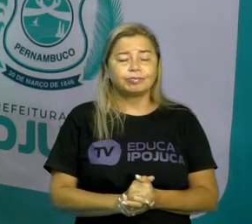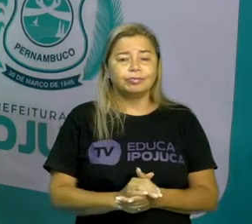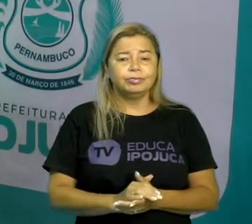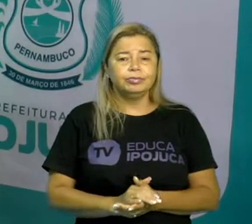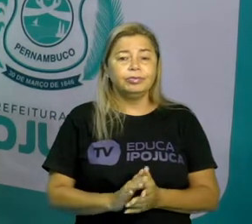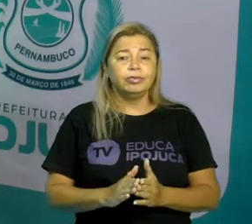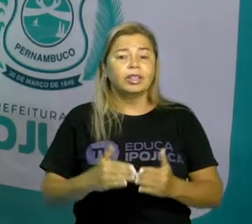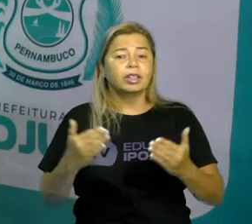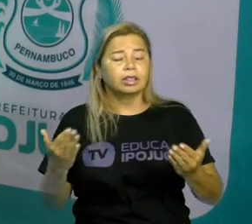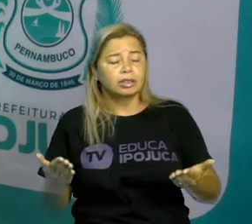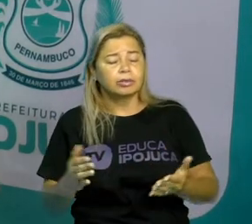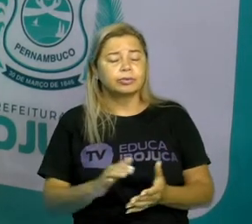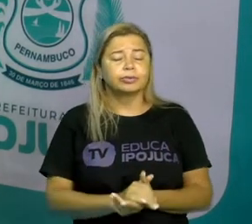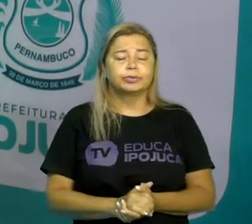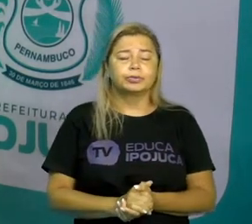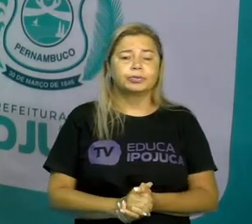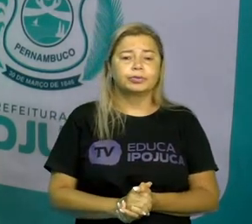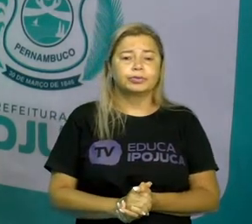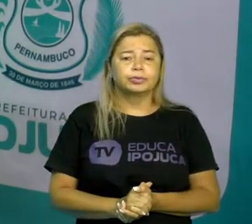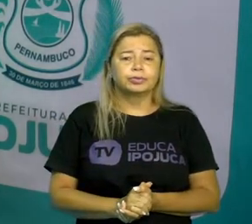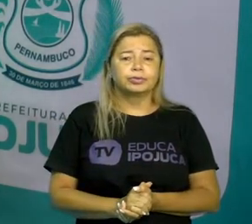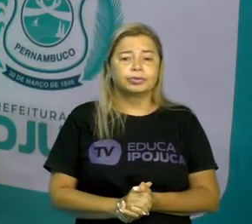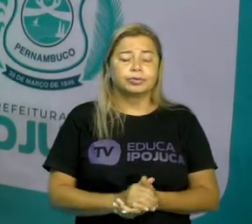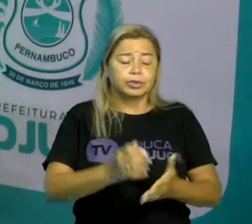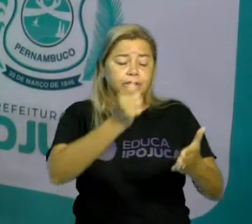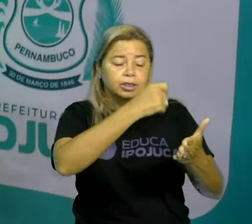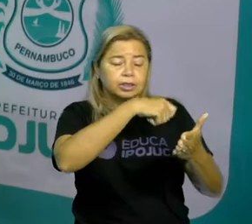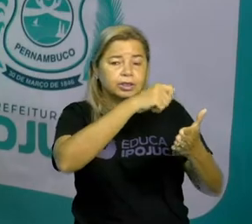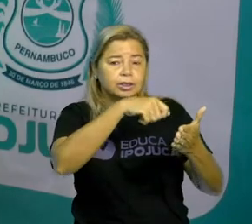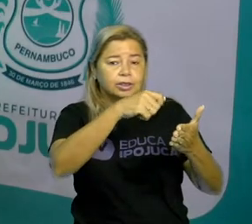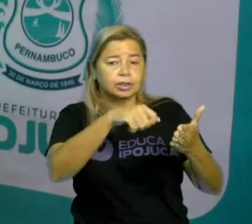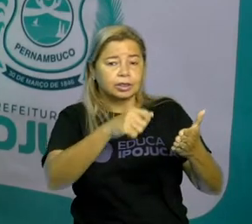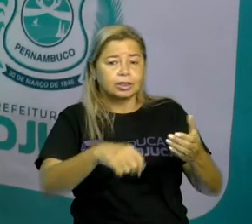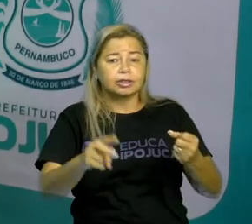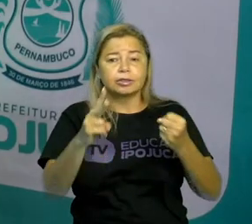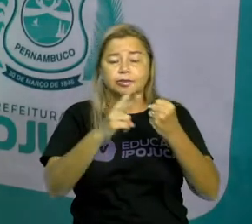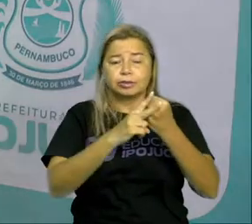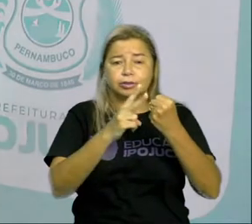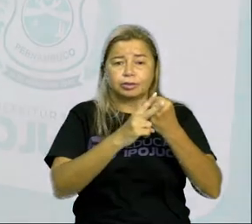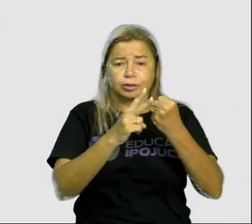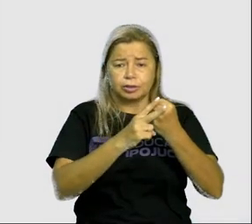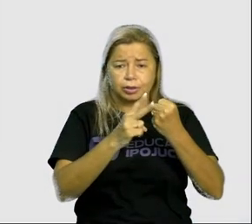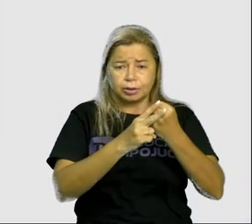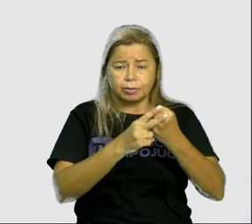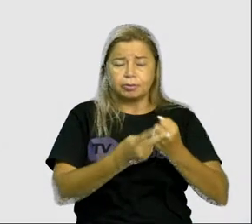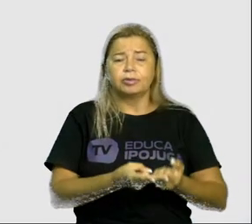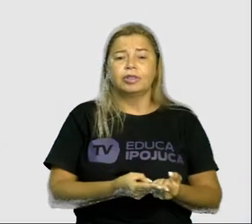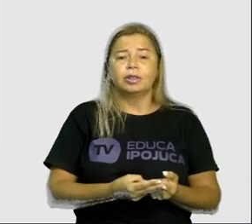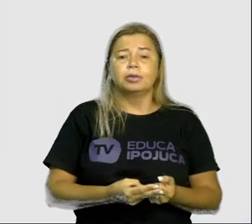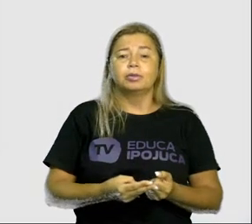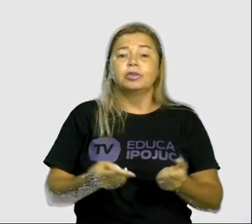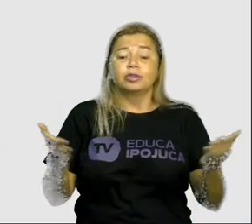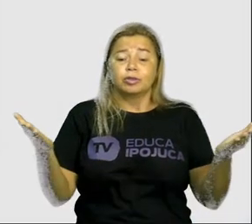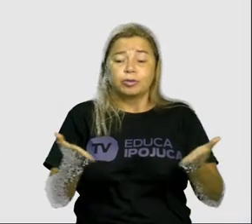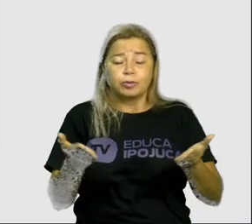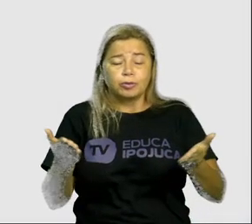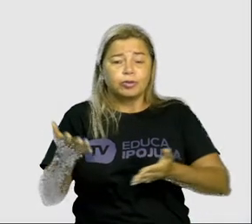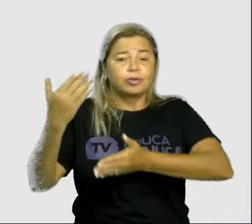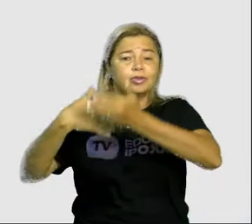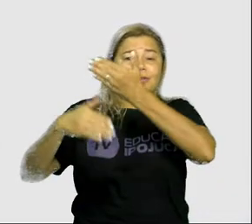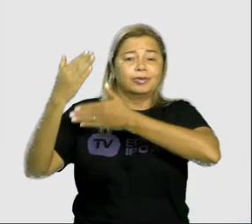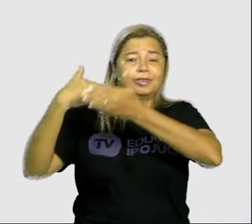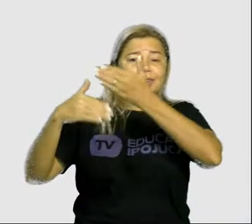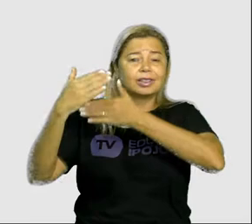Só para a gente dar uma testada Escreva os verbos Que estão no presente No passado No futuro Por exemplo